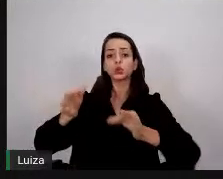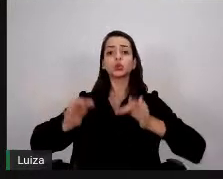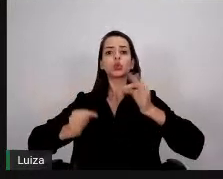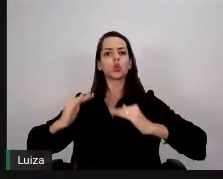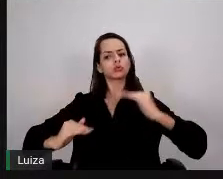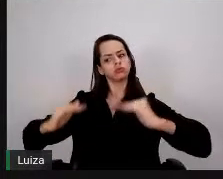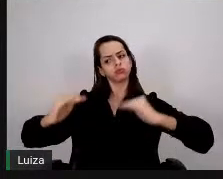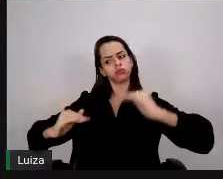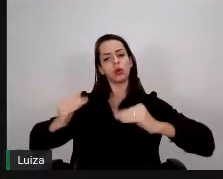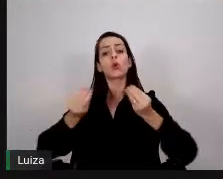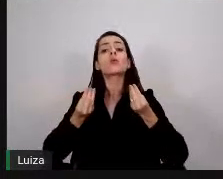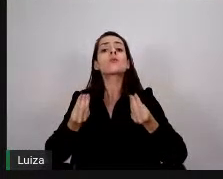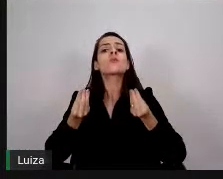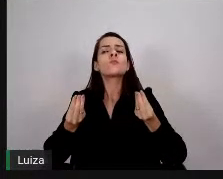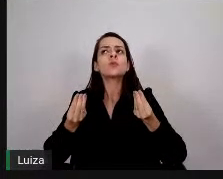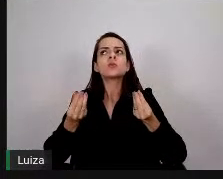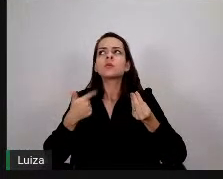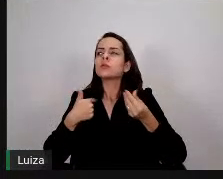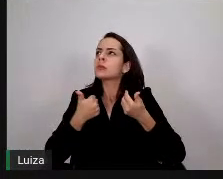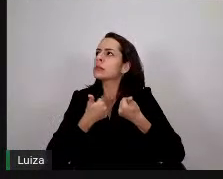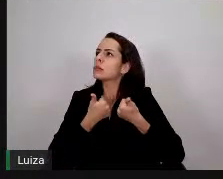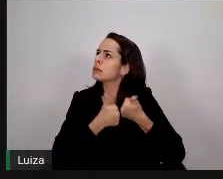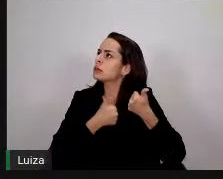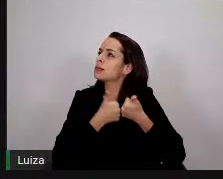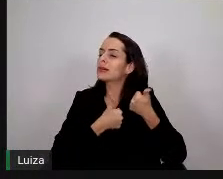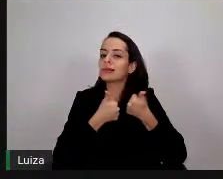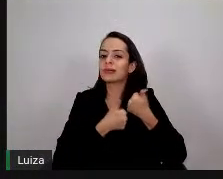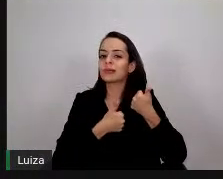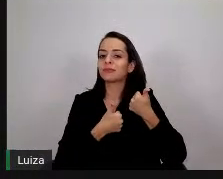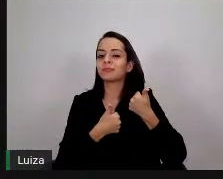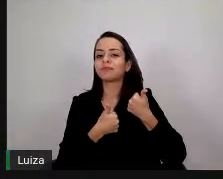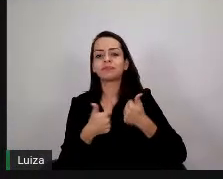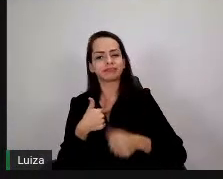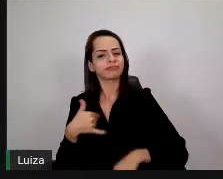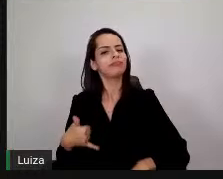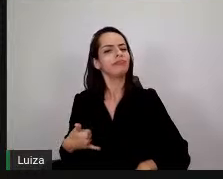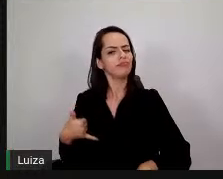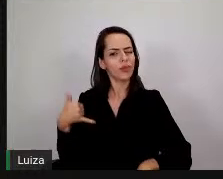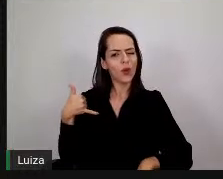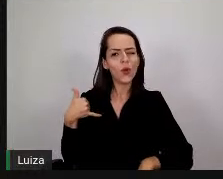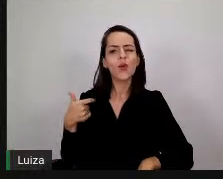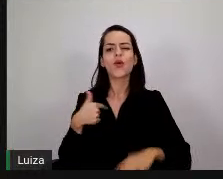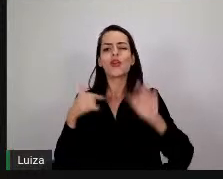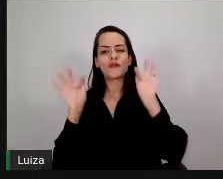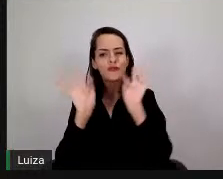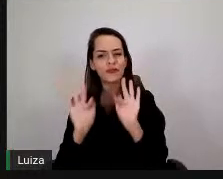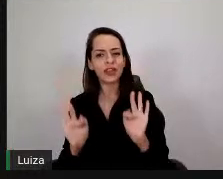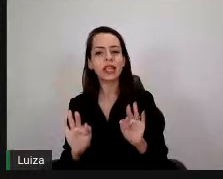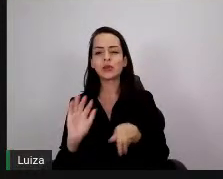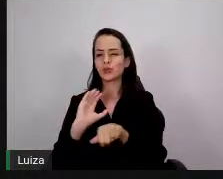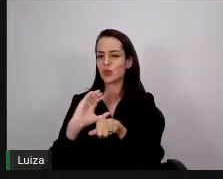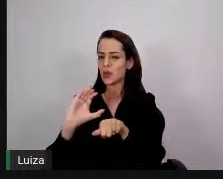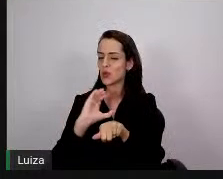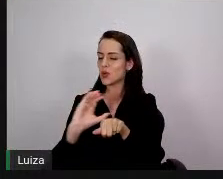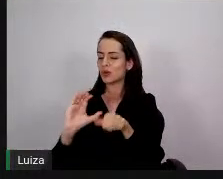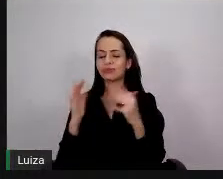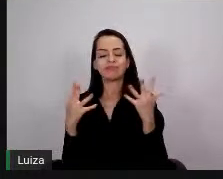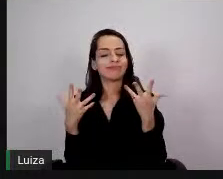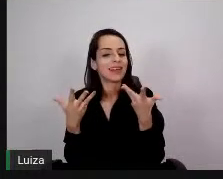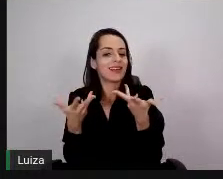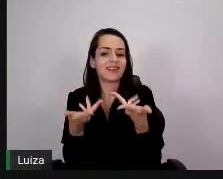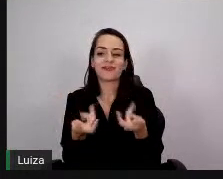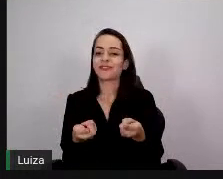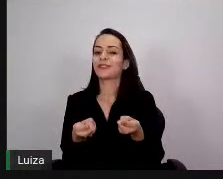com muito orgulho e com muita alegria que eu faço parte dessa formação e desse time tão maravilhoso que está,